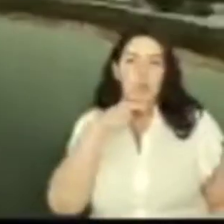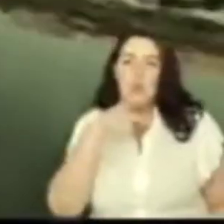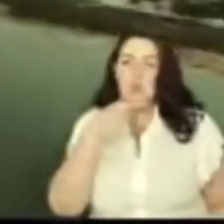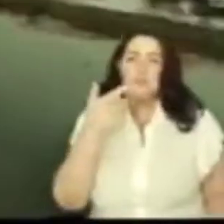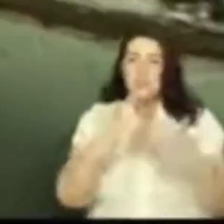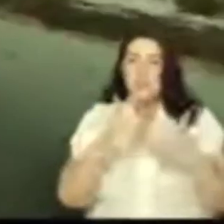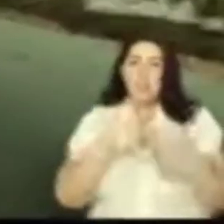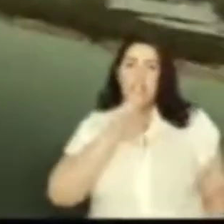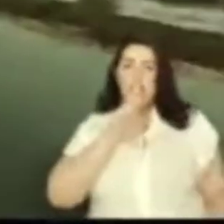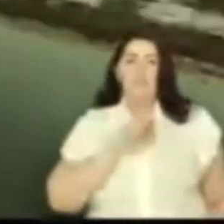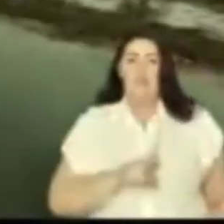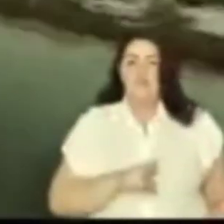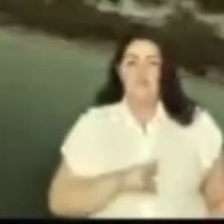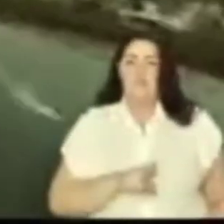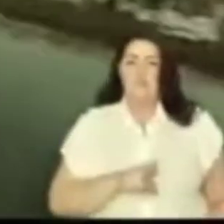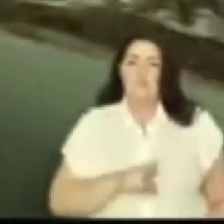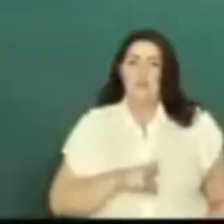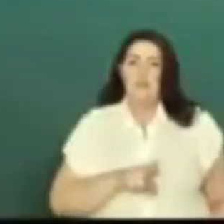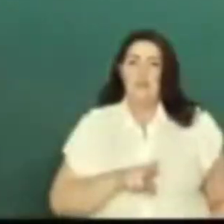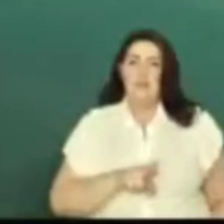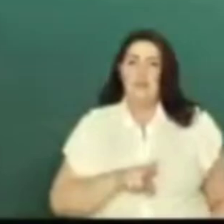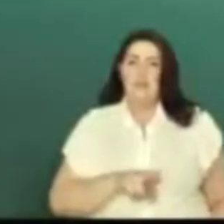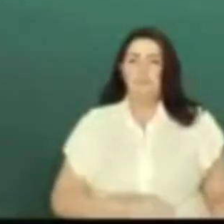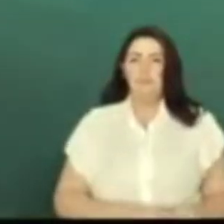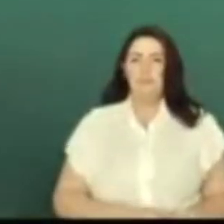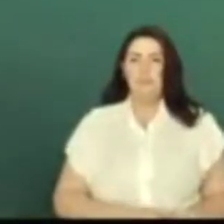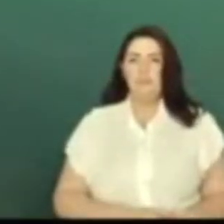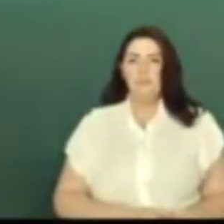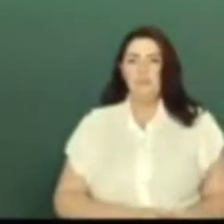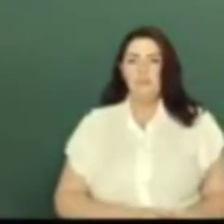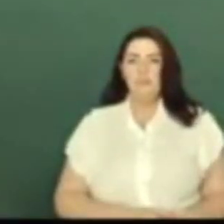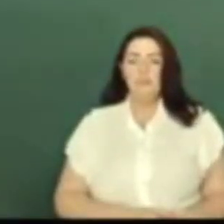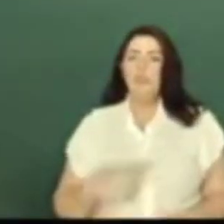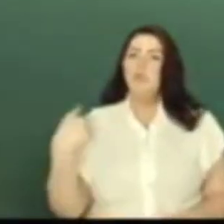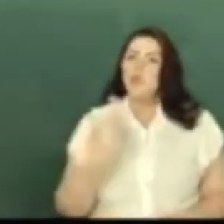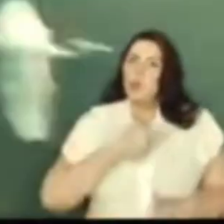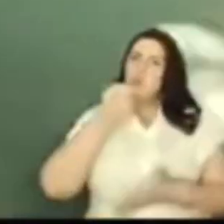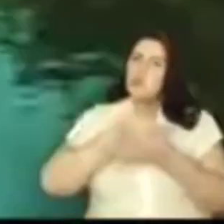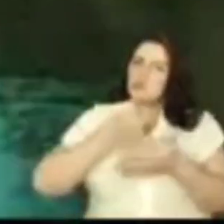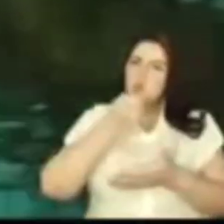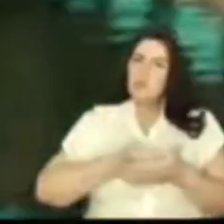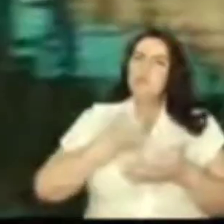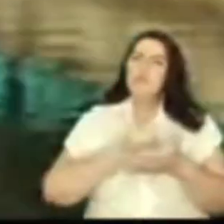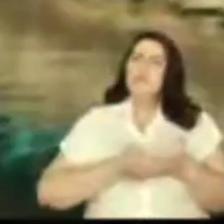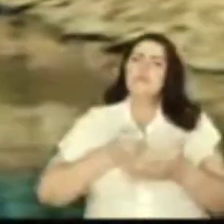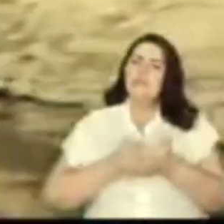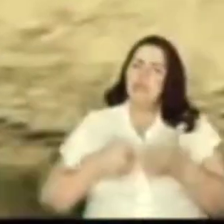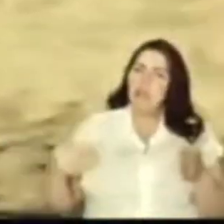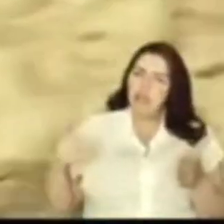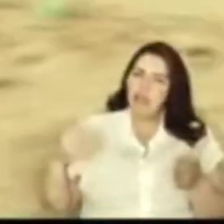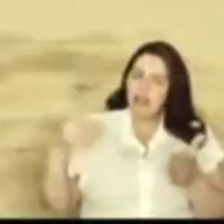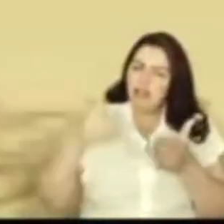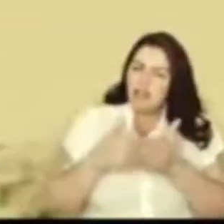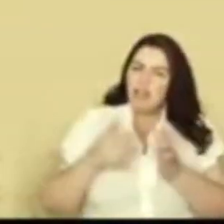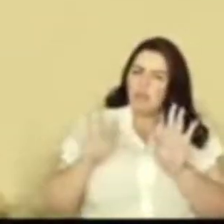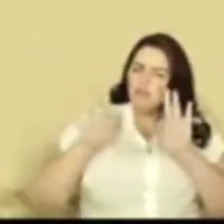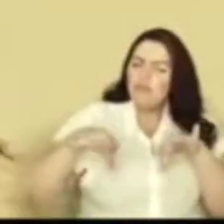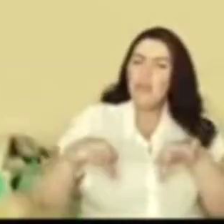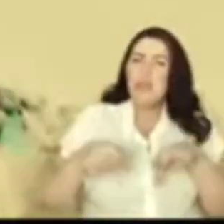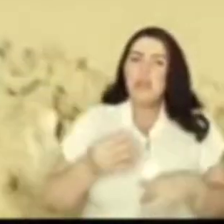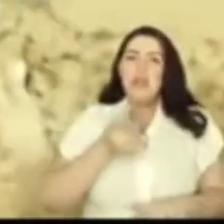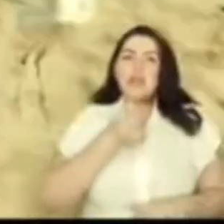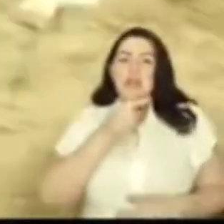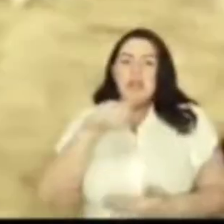não deram conta de resolver e não vão dar conta de resolver. E por mais que você não encontre descanso, nós vamos lutar até o fim para esse rio